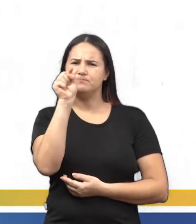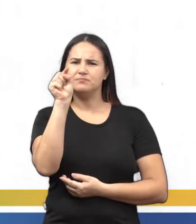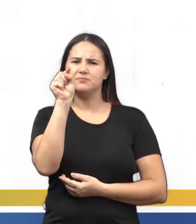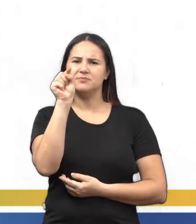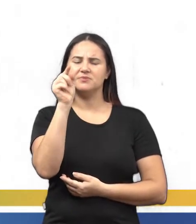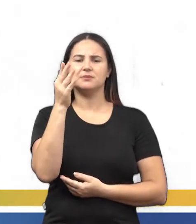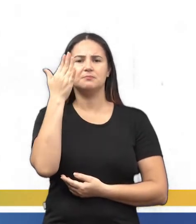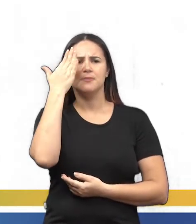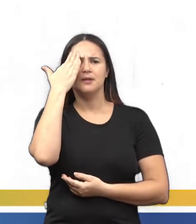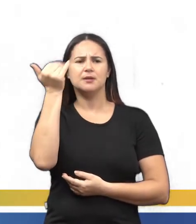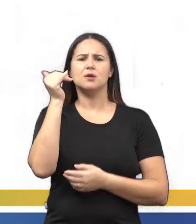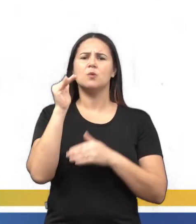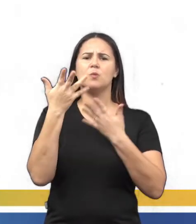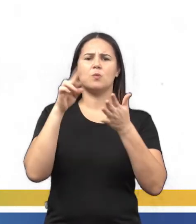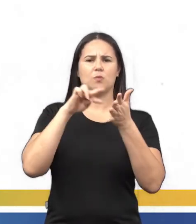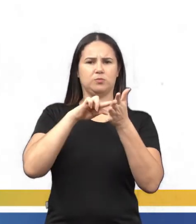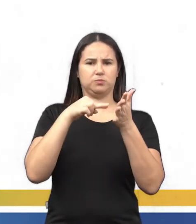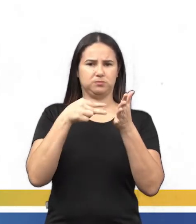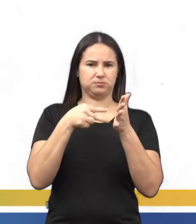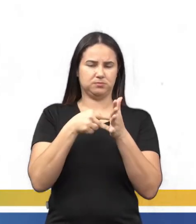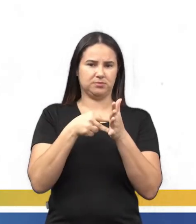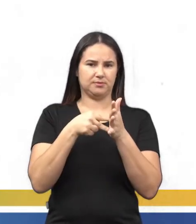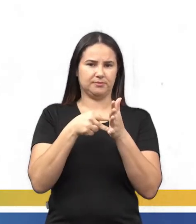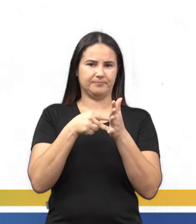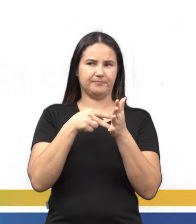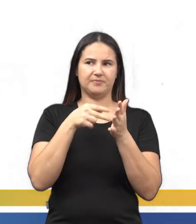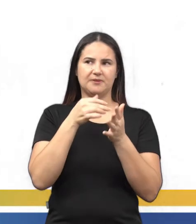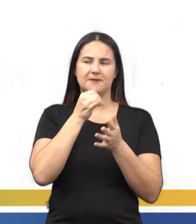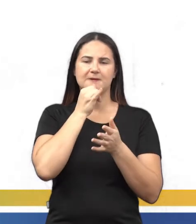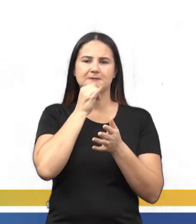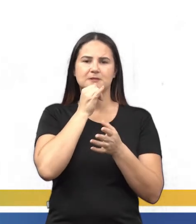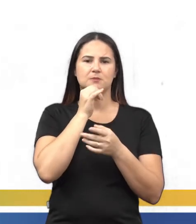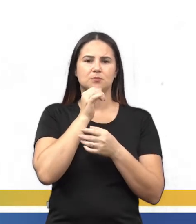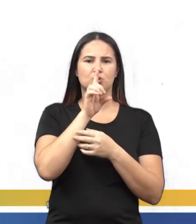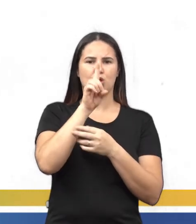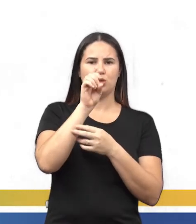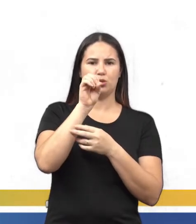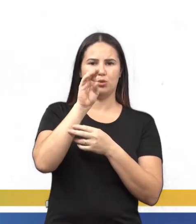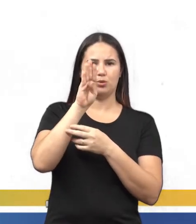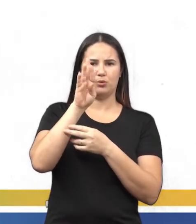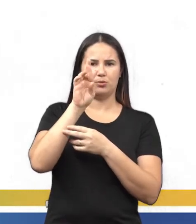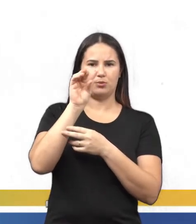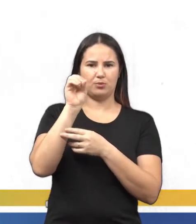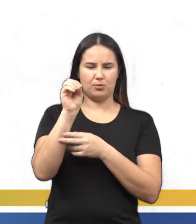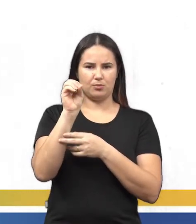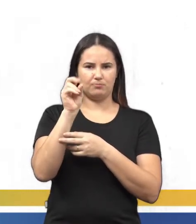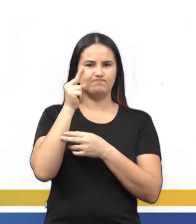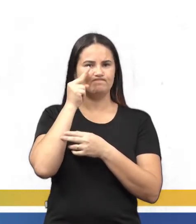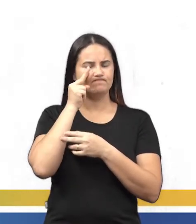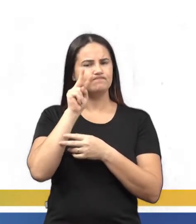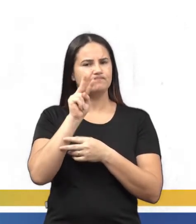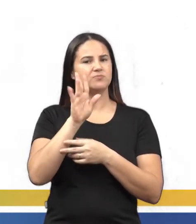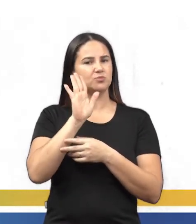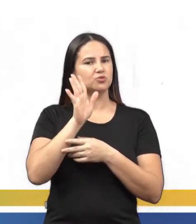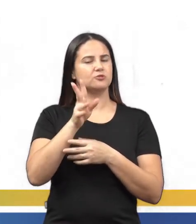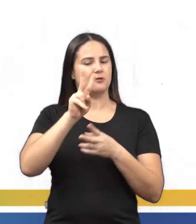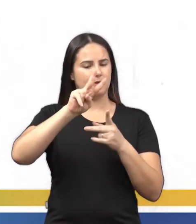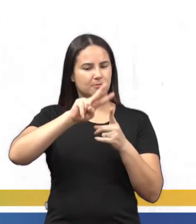qual é o significado. Vamos lá. Então, o dobro, a gente acabou de ver, é duas vezes, tá?